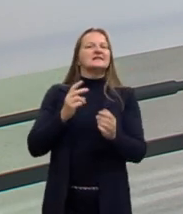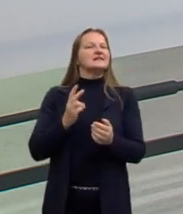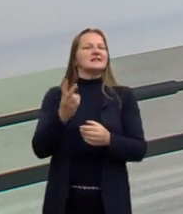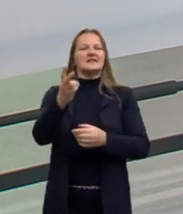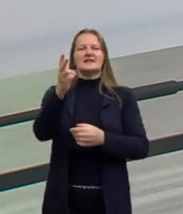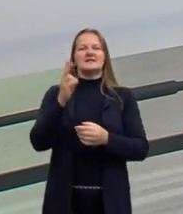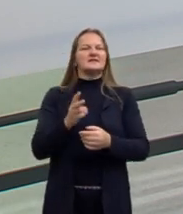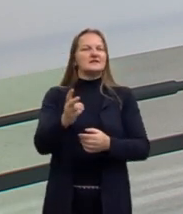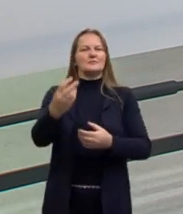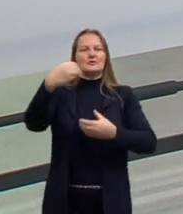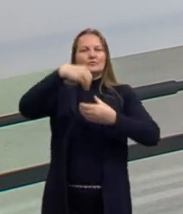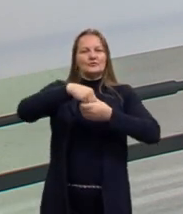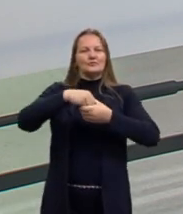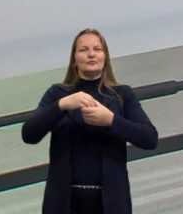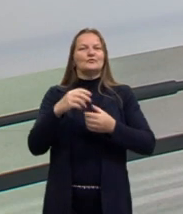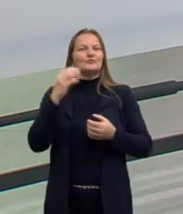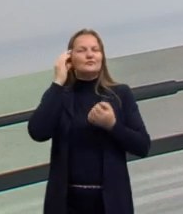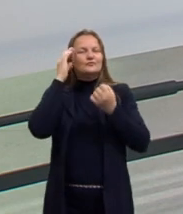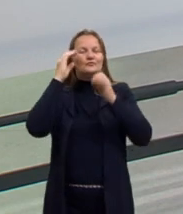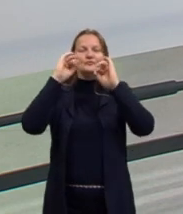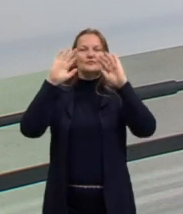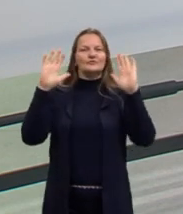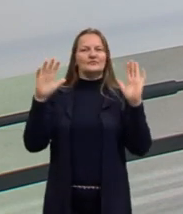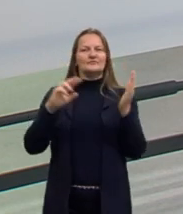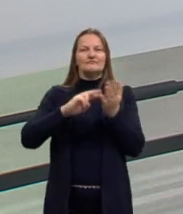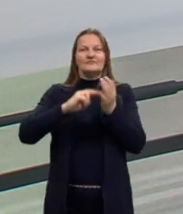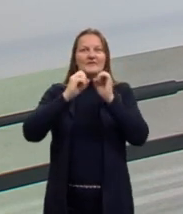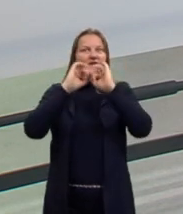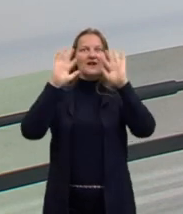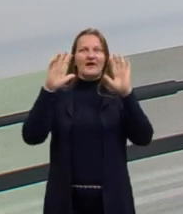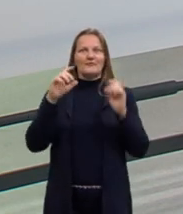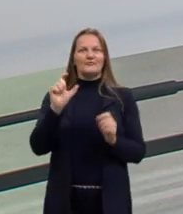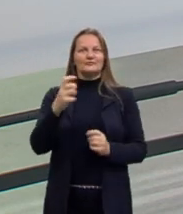colocadas e entendidas daquela maneira.